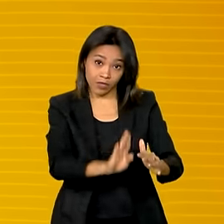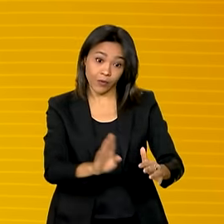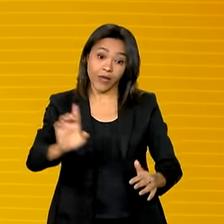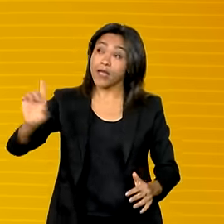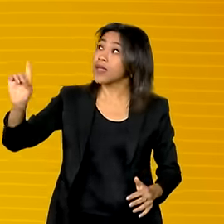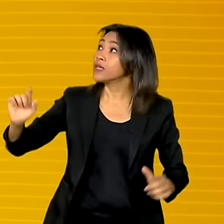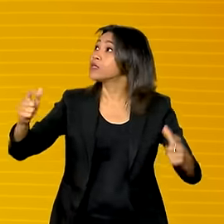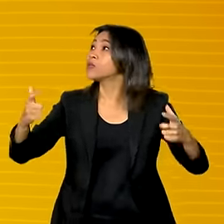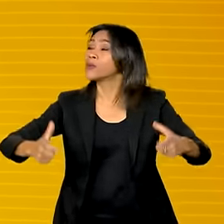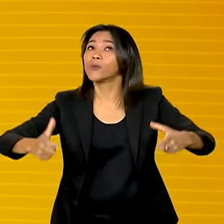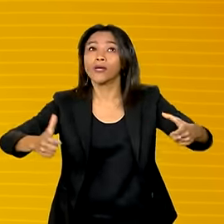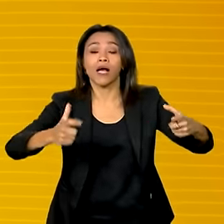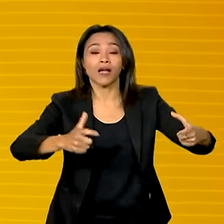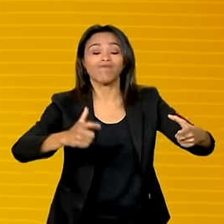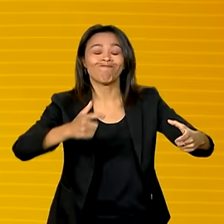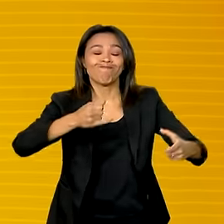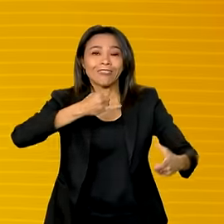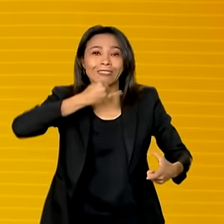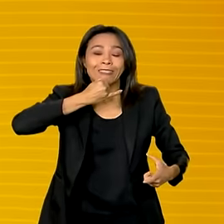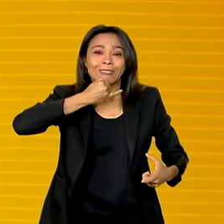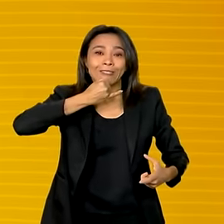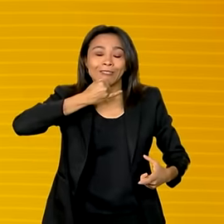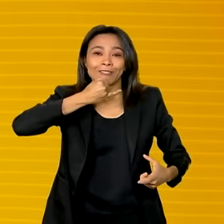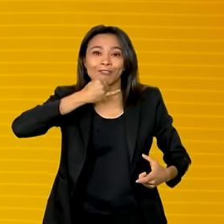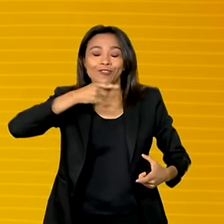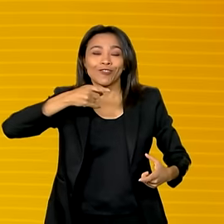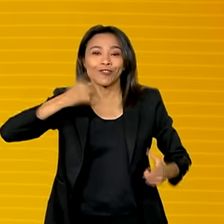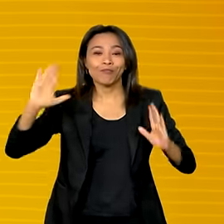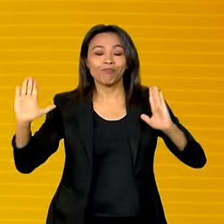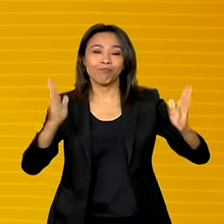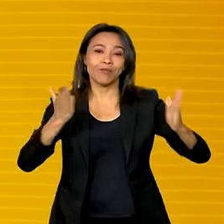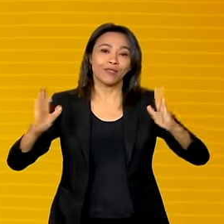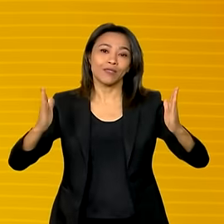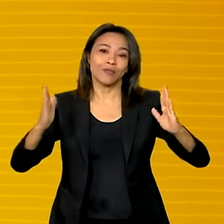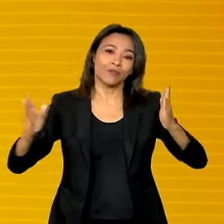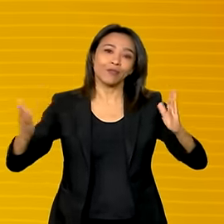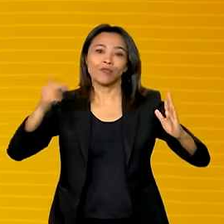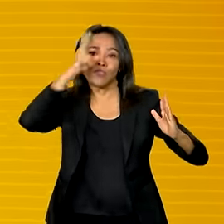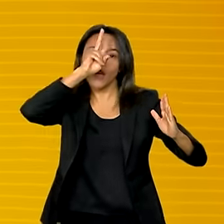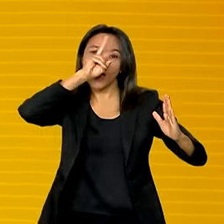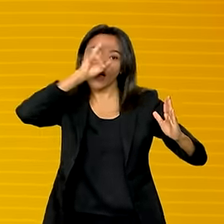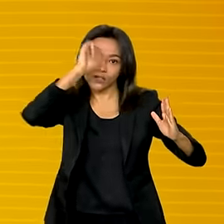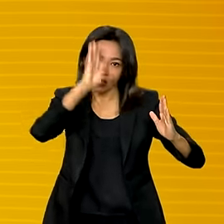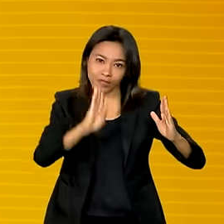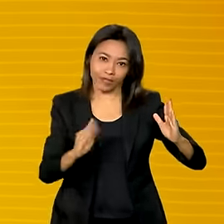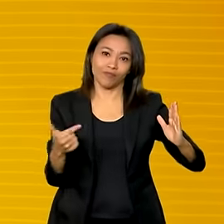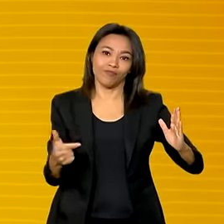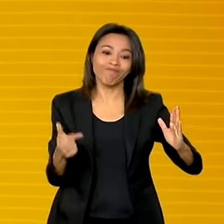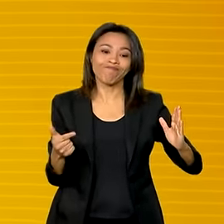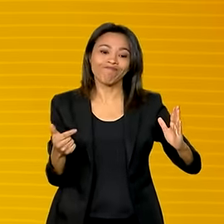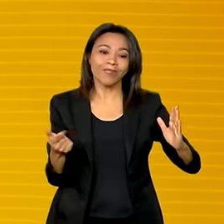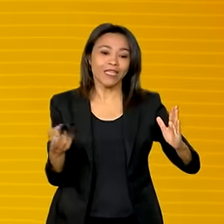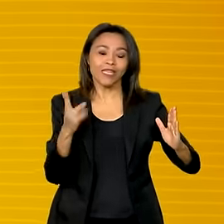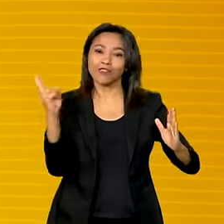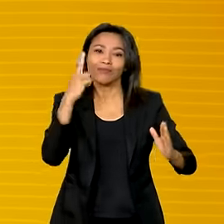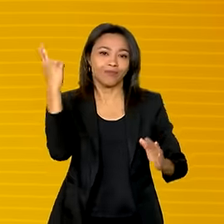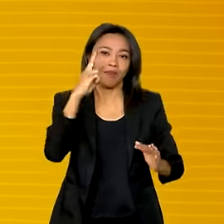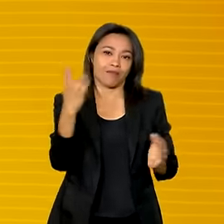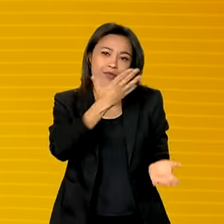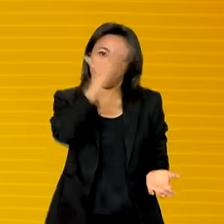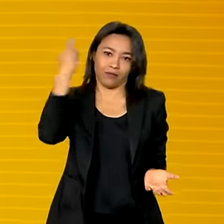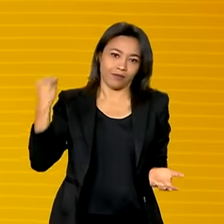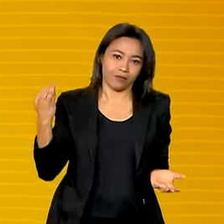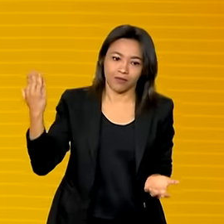é a marca triste de um momento histórico do Brasil. Esse é um período que a gente não pode esquecer nunca,